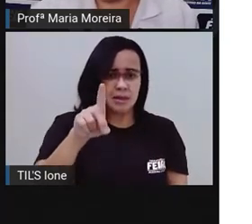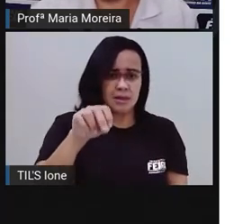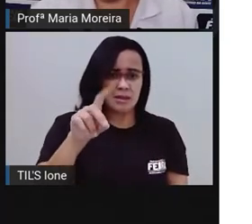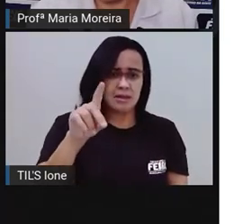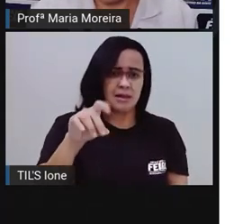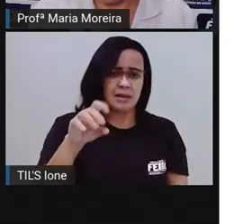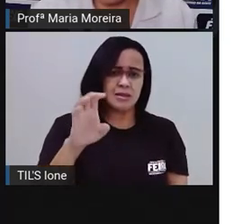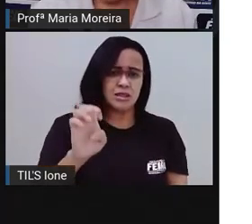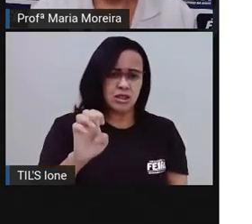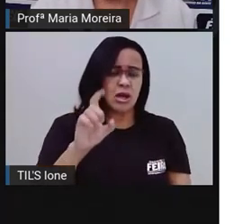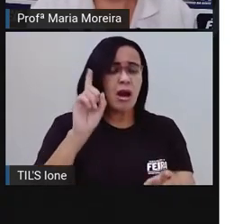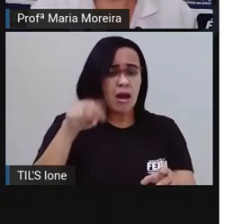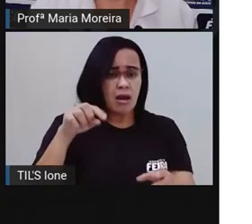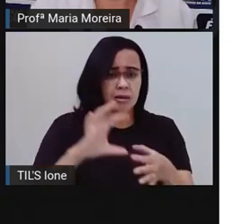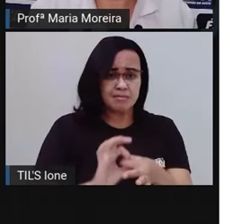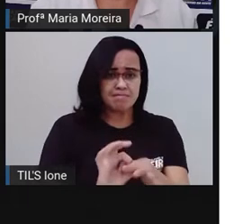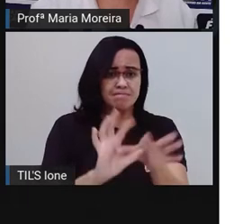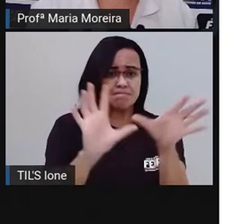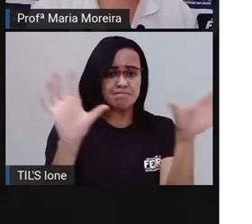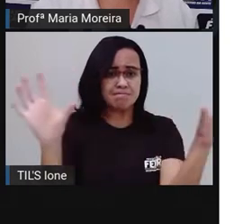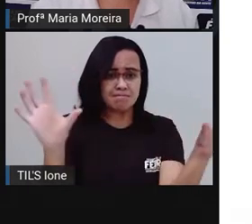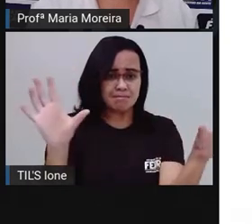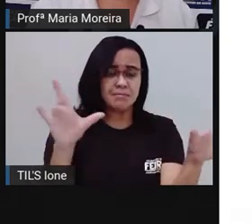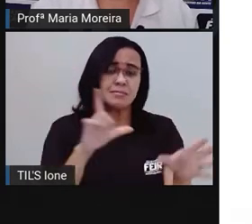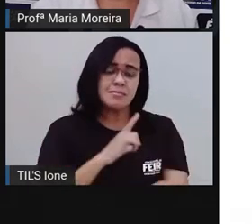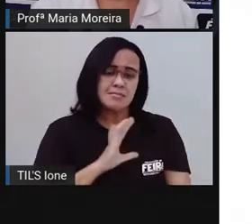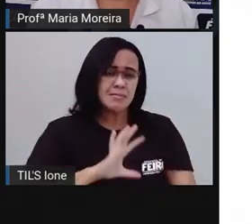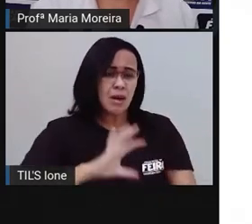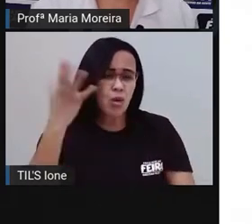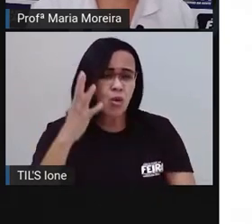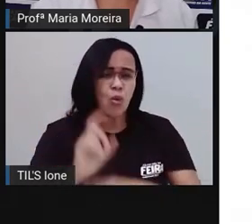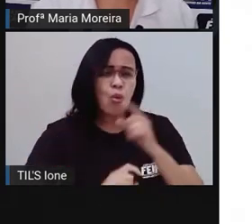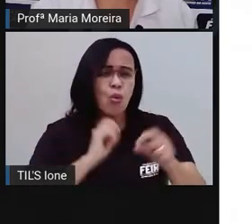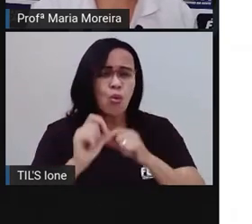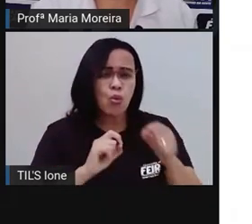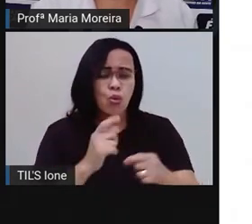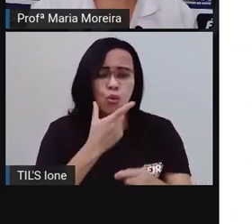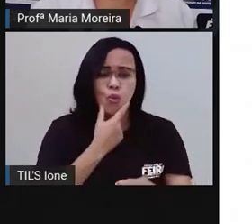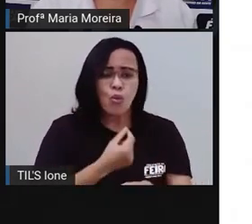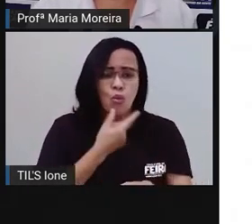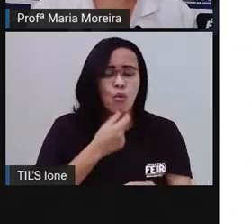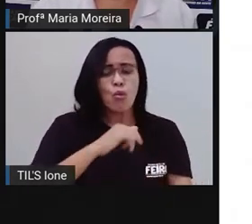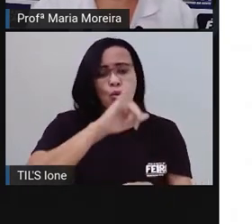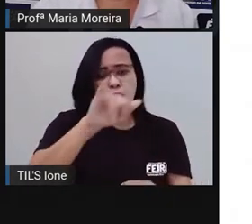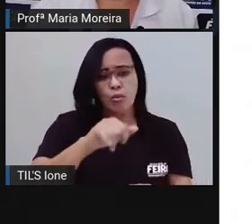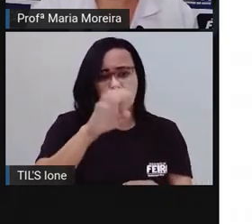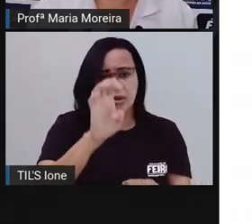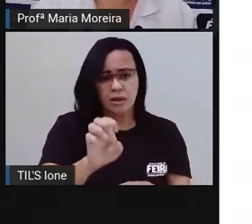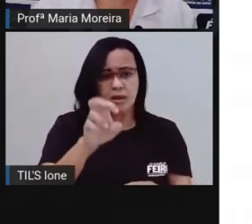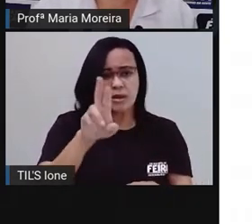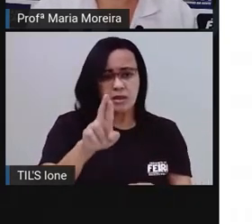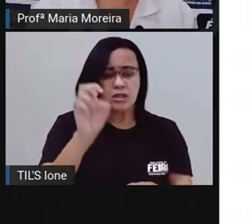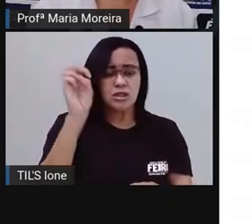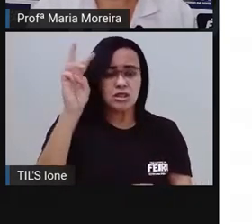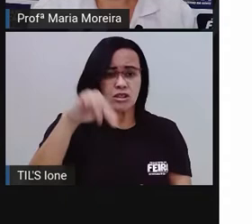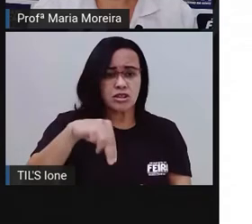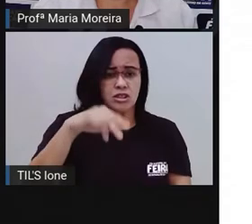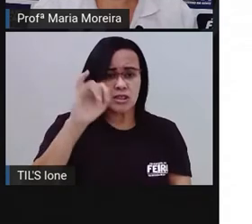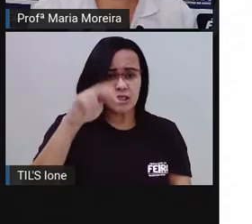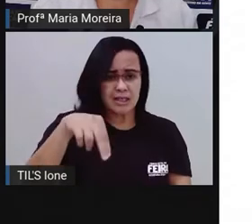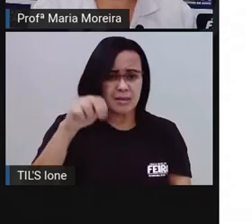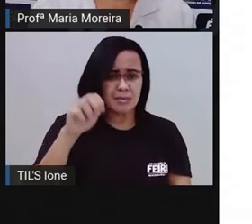Liberdade. Bom, o que aconteceu para Jeremim vir parar aqui no Brasil? O foi que aconteceu?